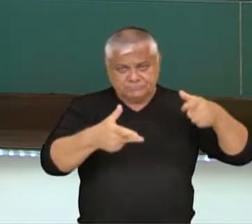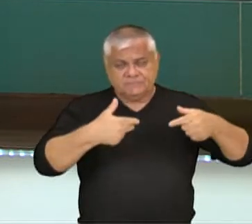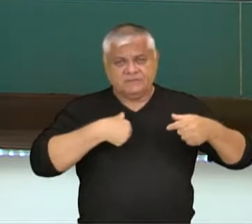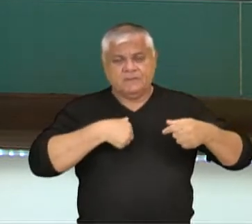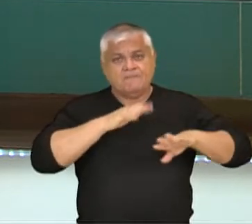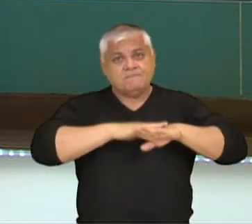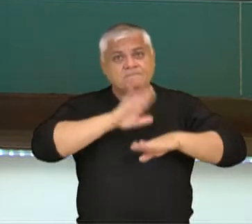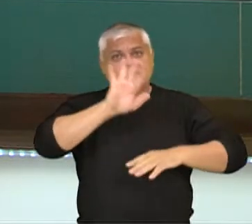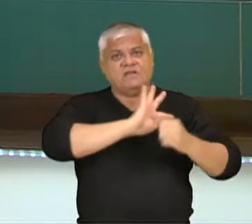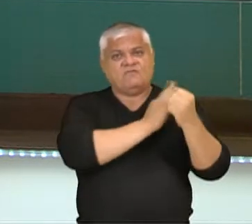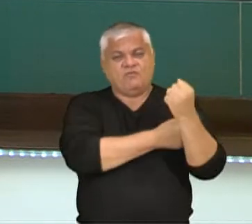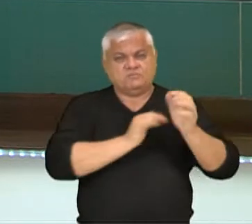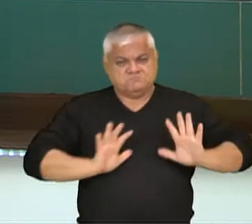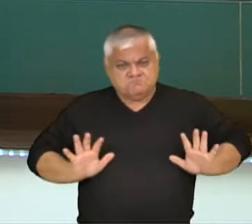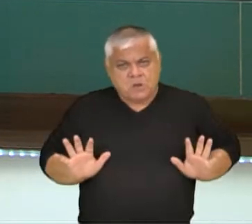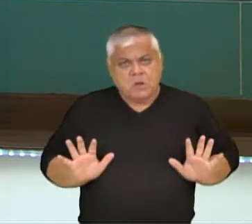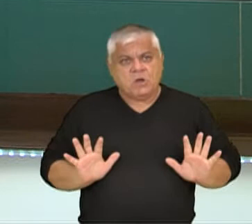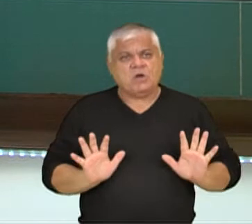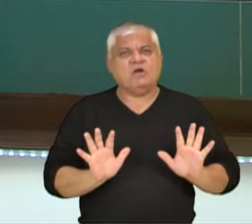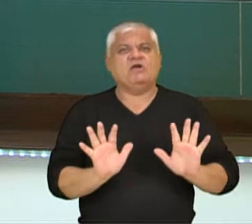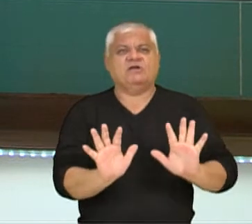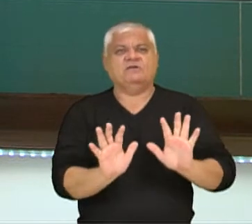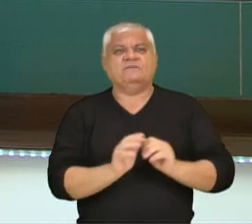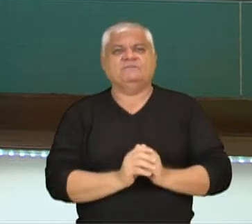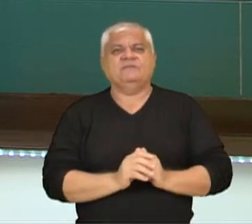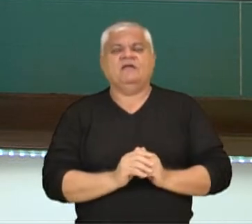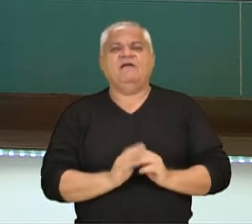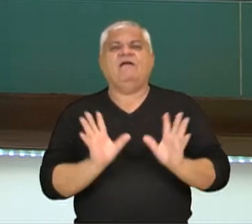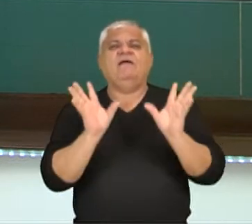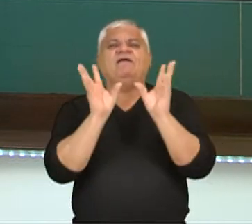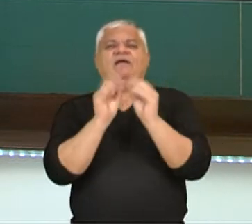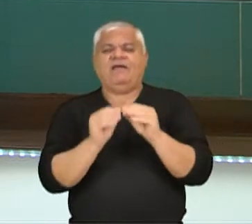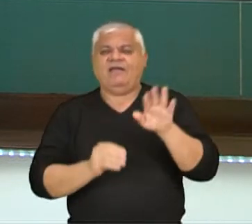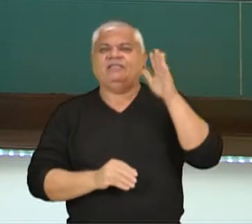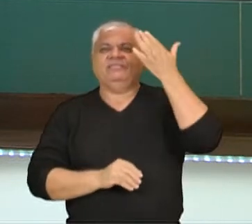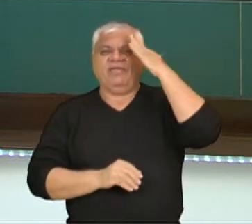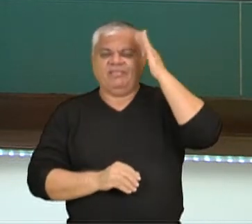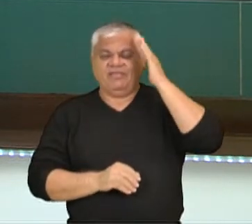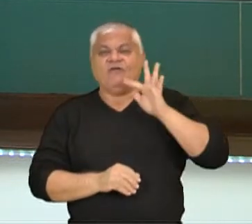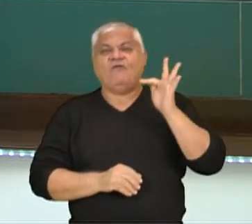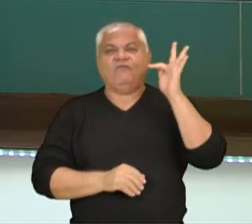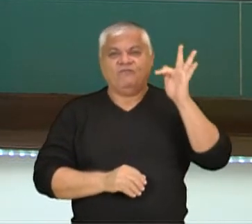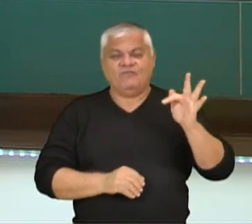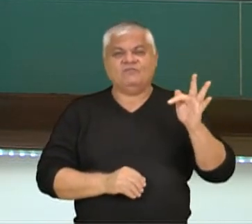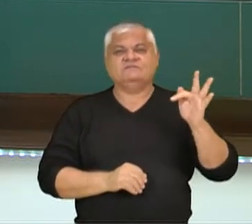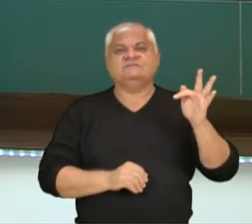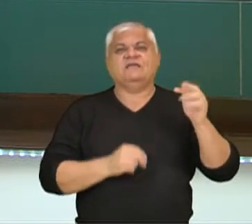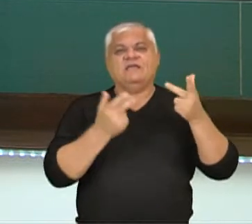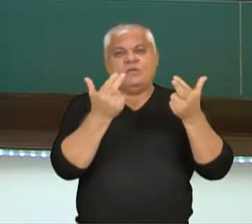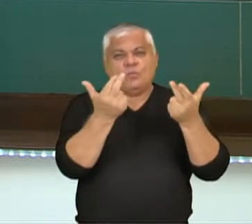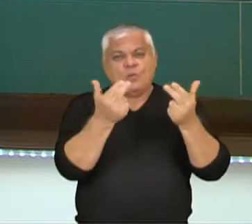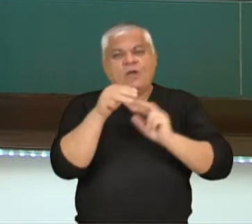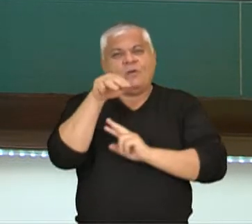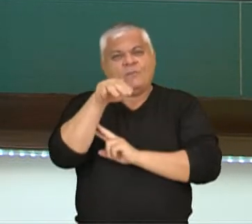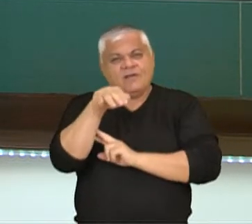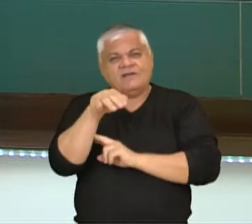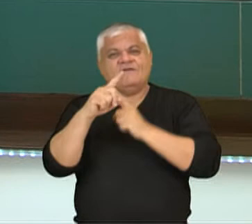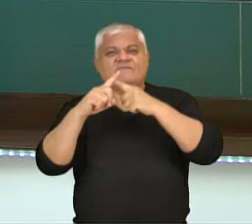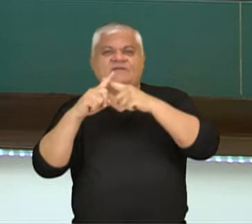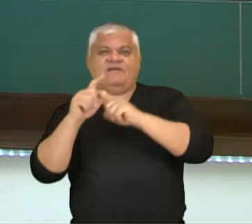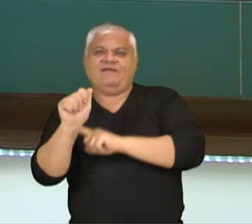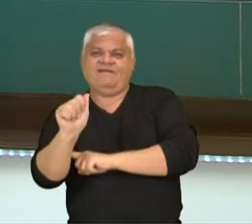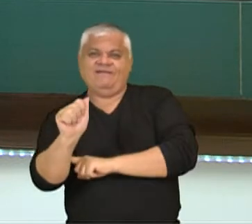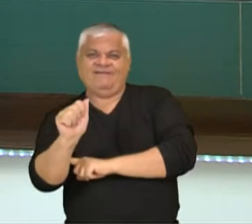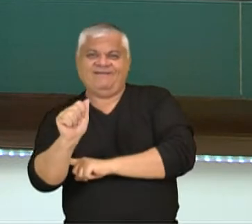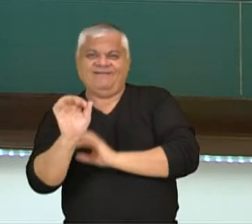movimento. E ele chegou nesta equação. força é igual a massa vezes aceleração. Repare que a